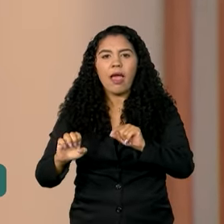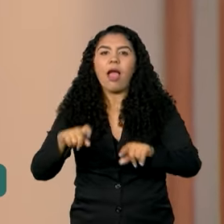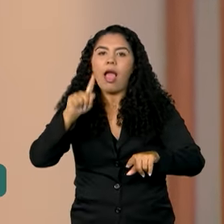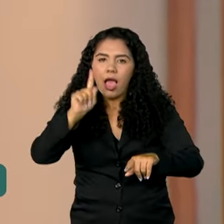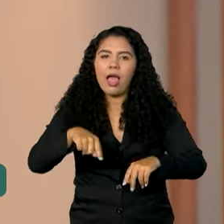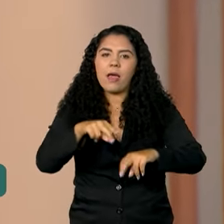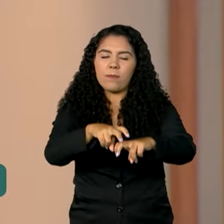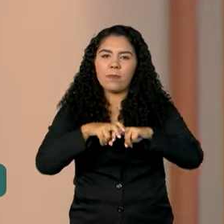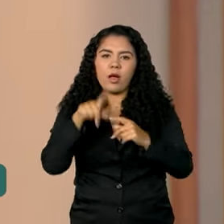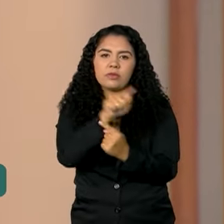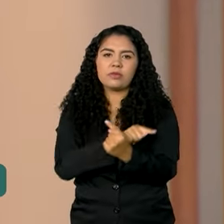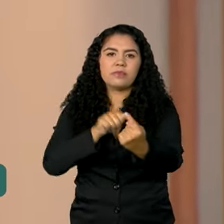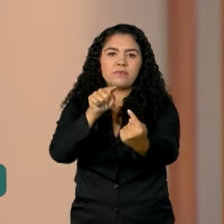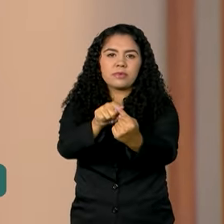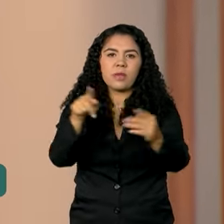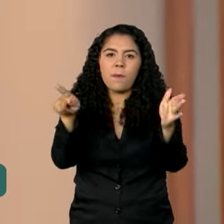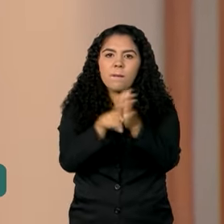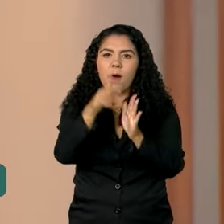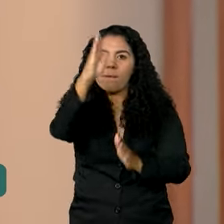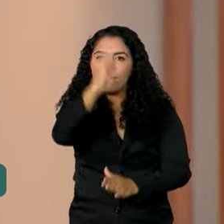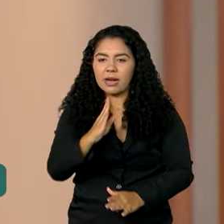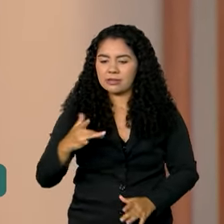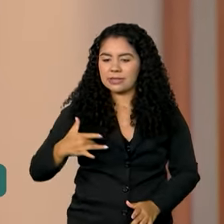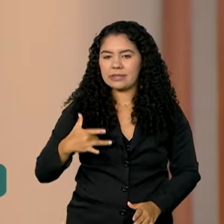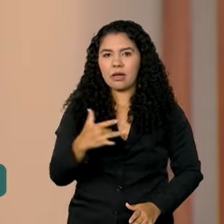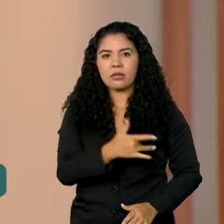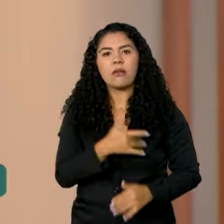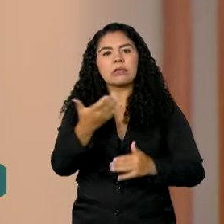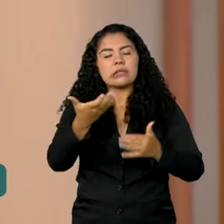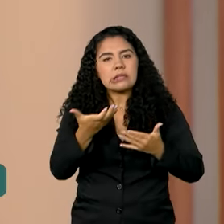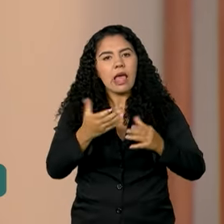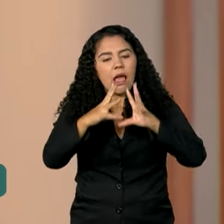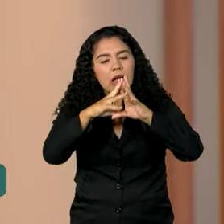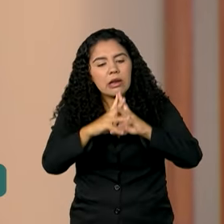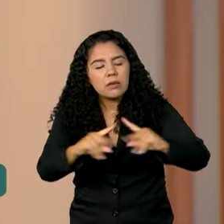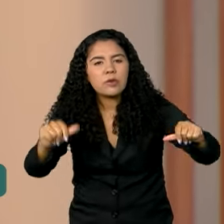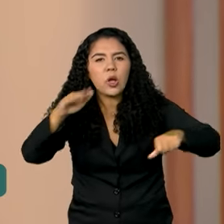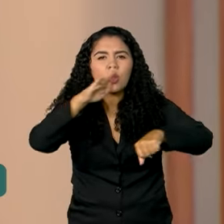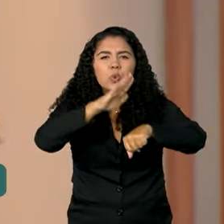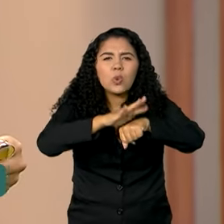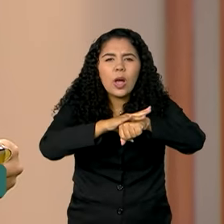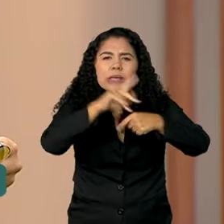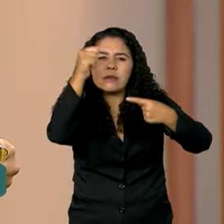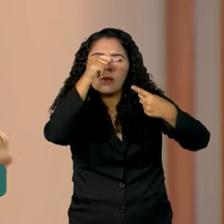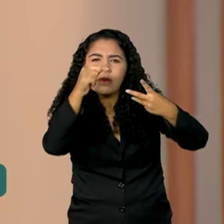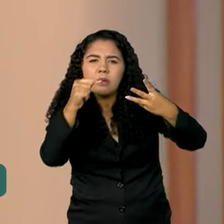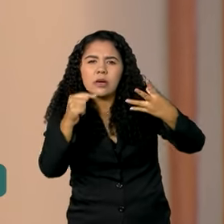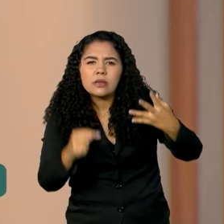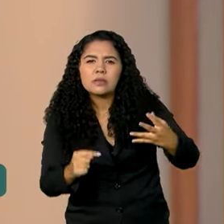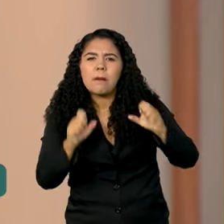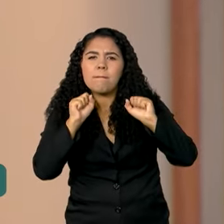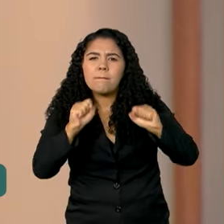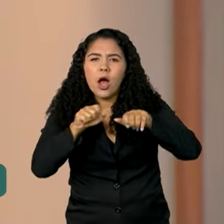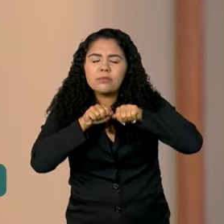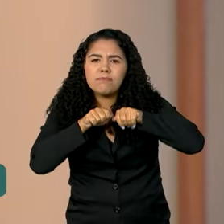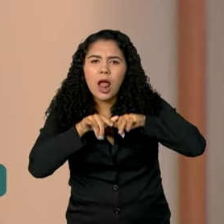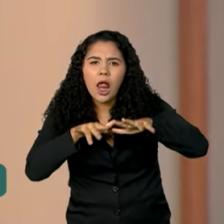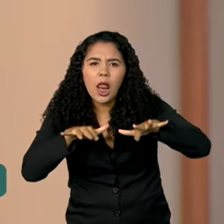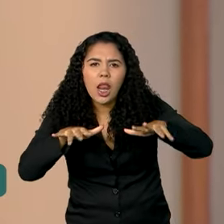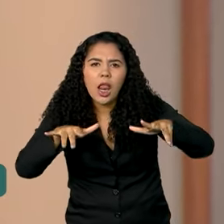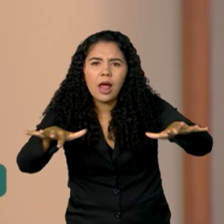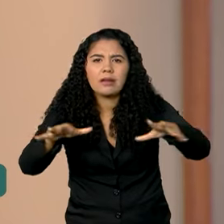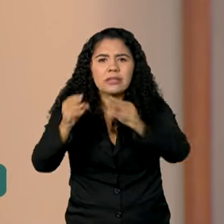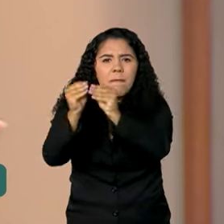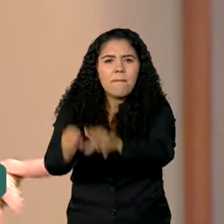Brasil Saudável, que prevê eliminar as chamadas doenças determinadas socialmente, que são aquelas que costumam